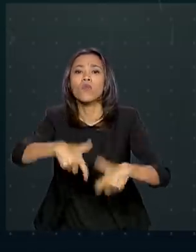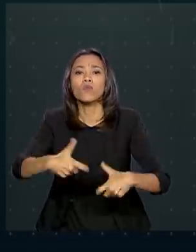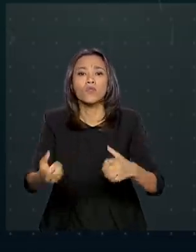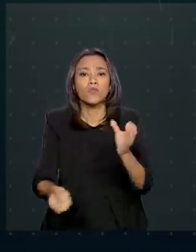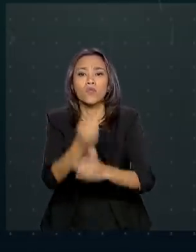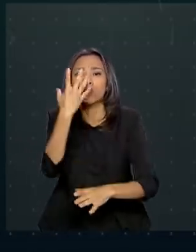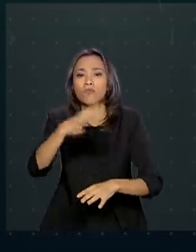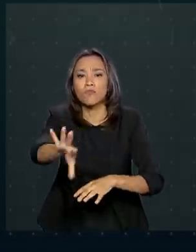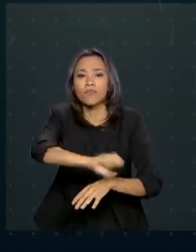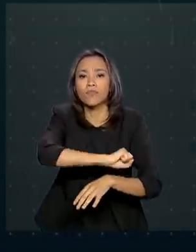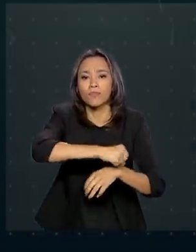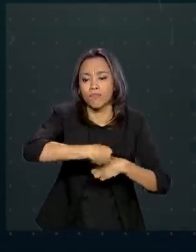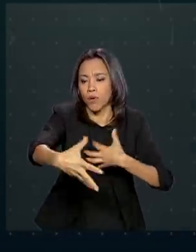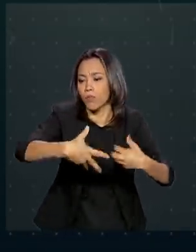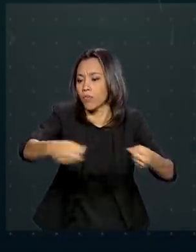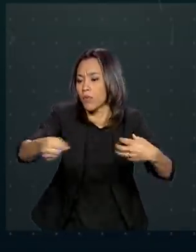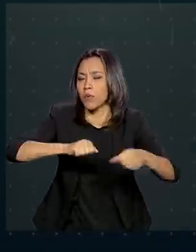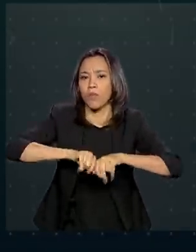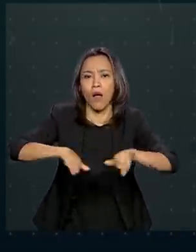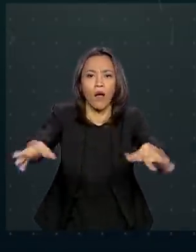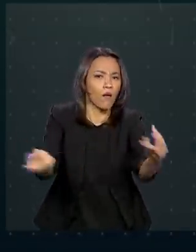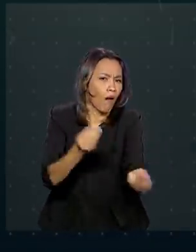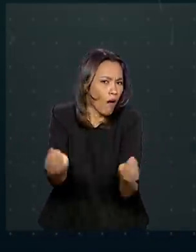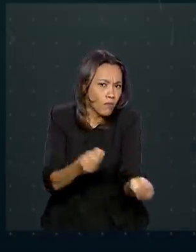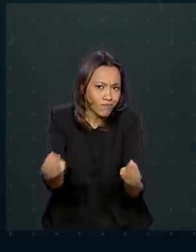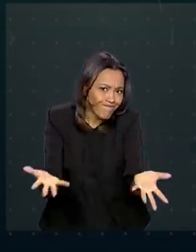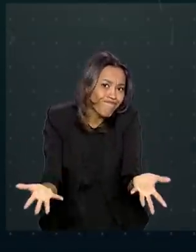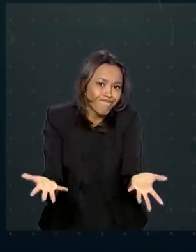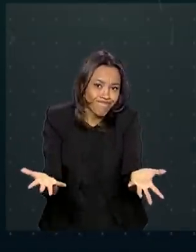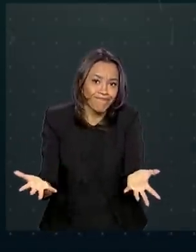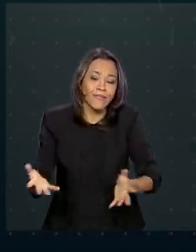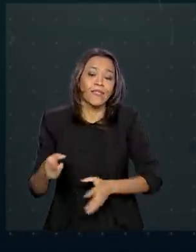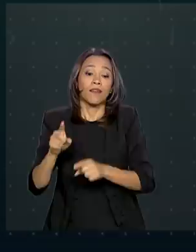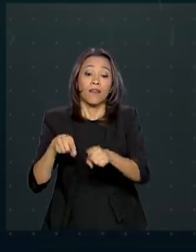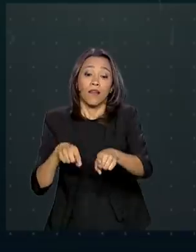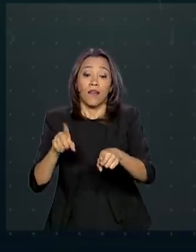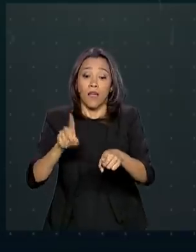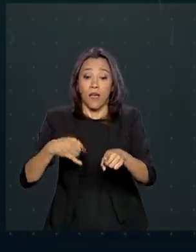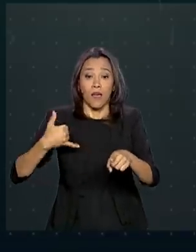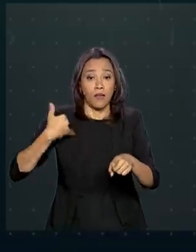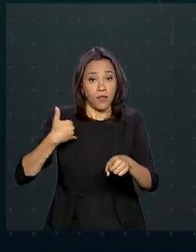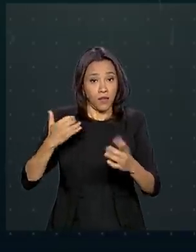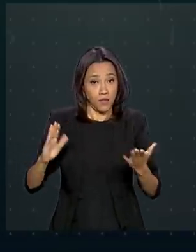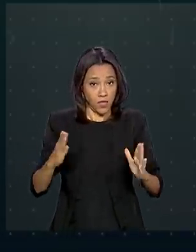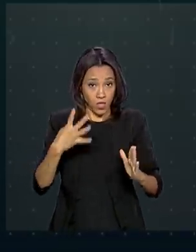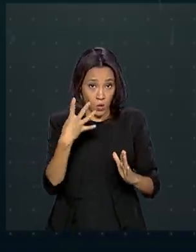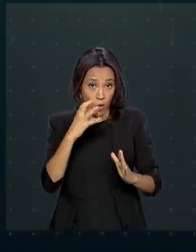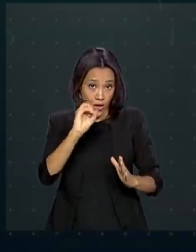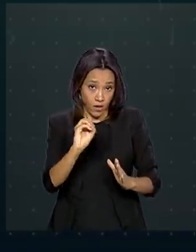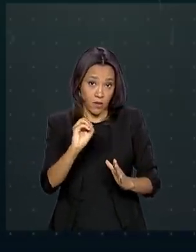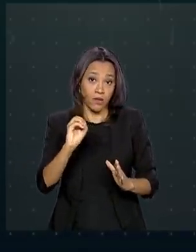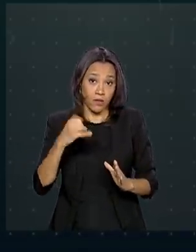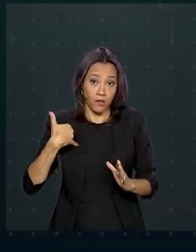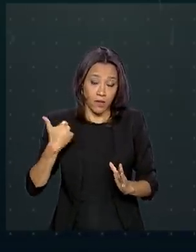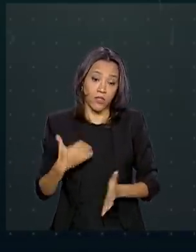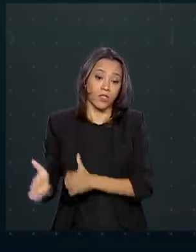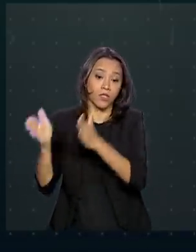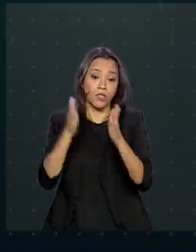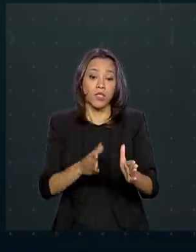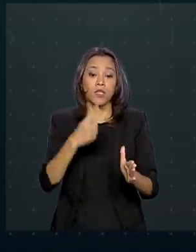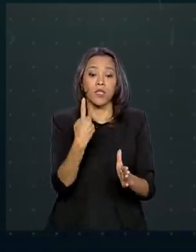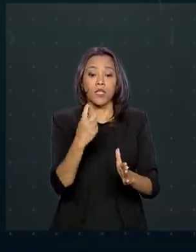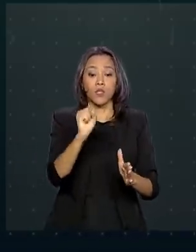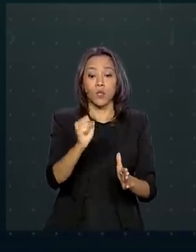origem da infecção. A média de idade dos infectados é de 40 anos. 18 pessoas estão